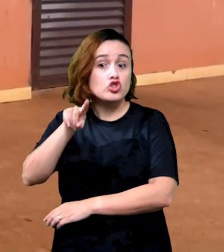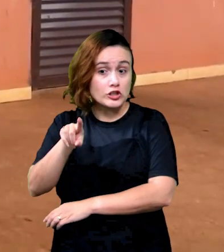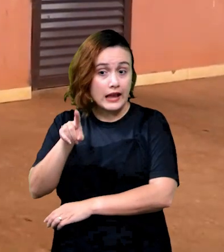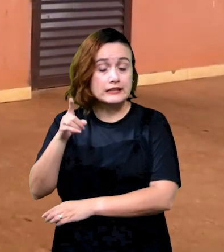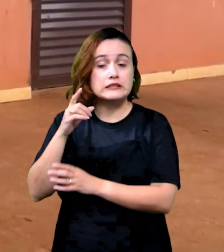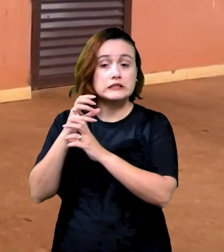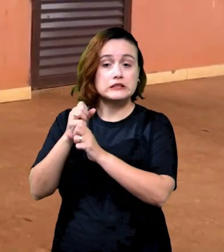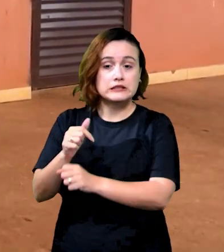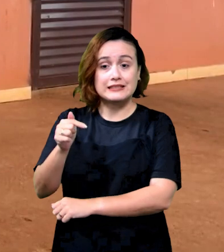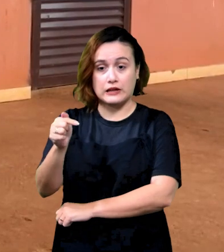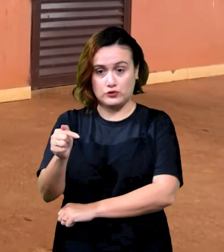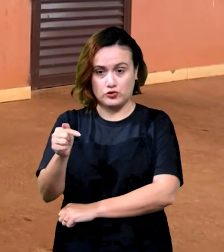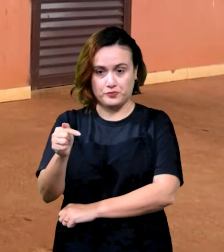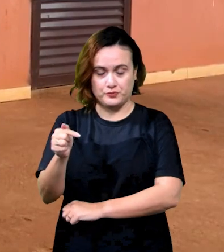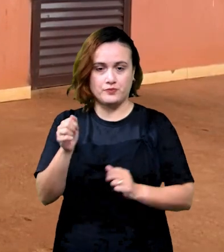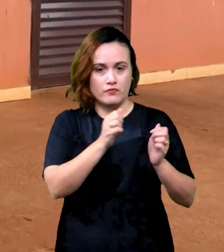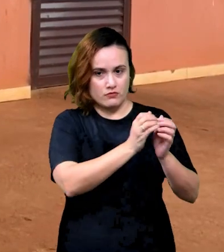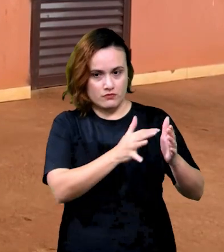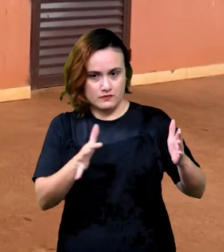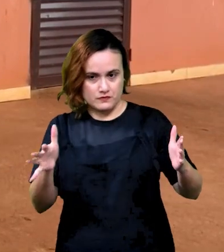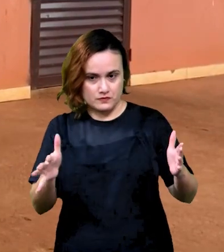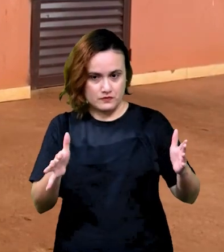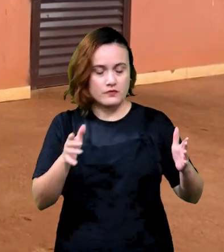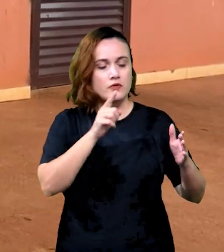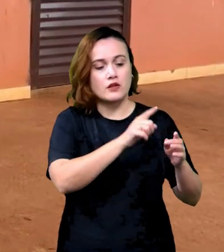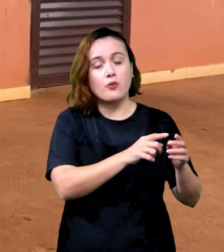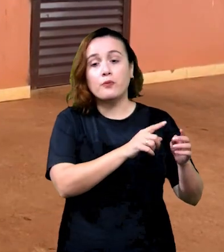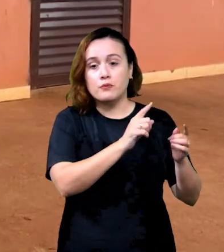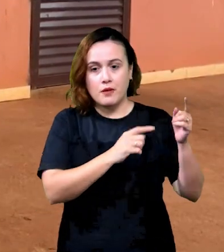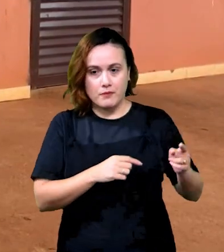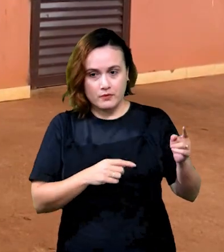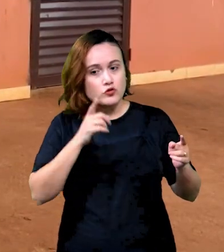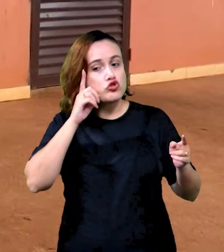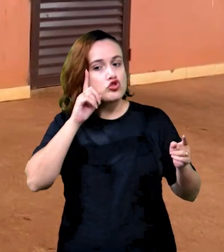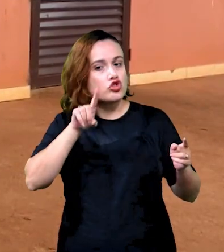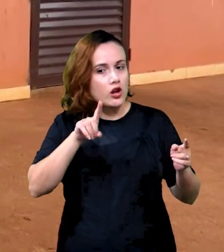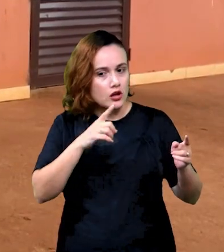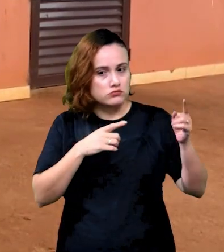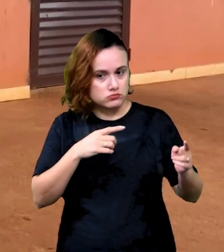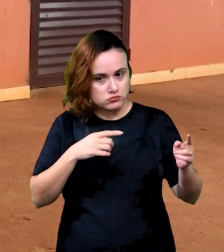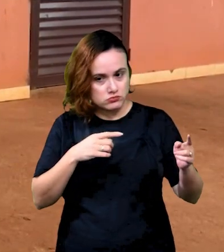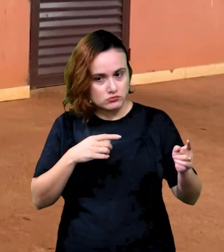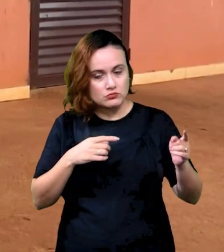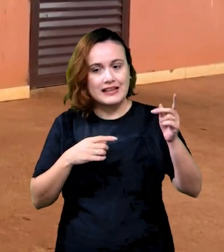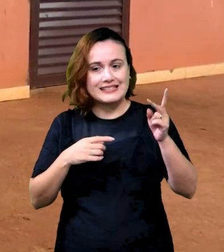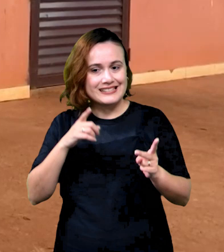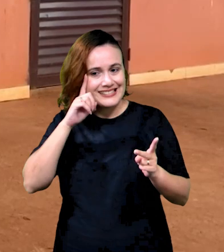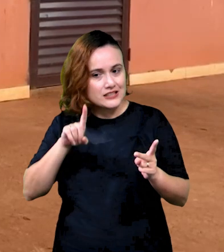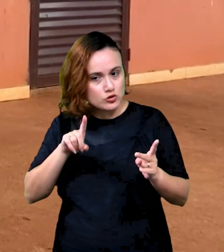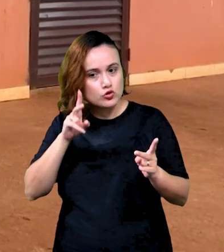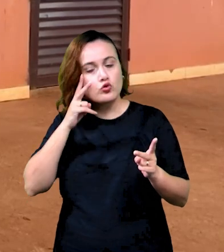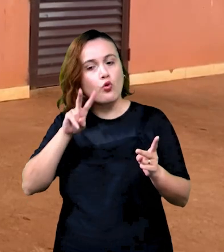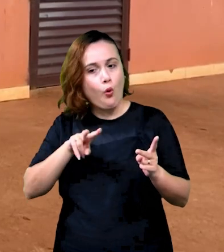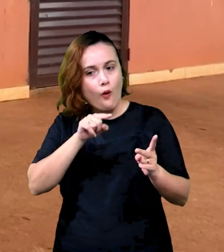a gente já pode fazer a primeira revira do material. Após incorporar e misturar todos